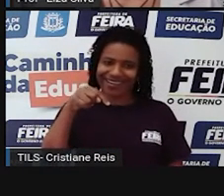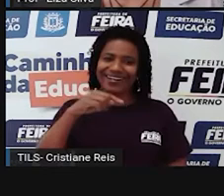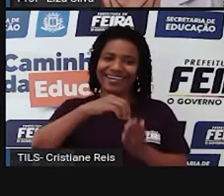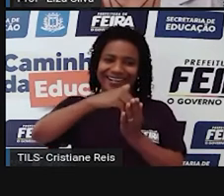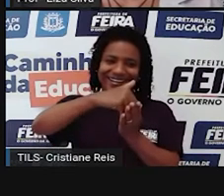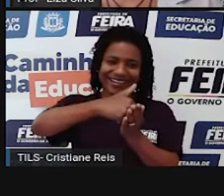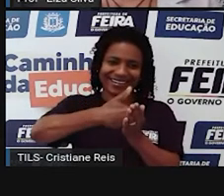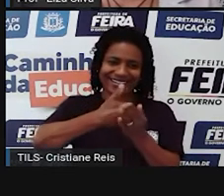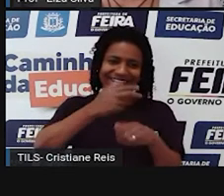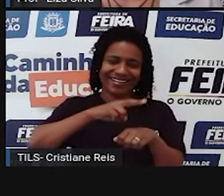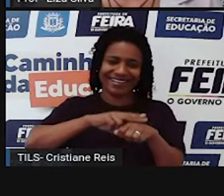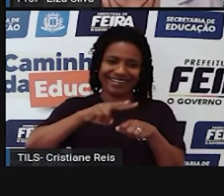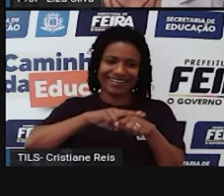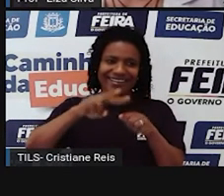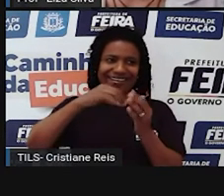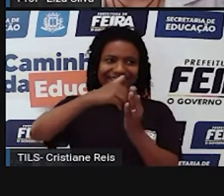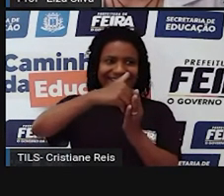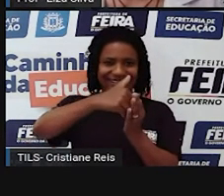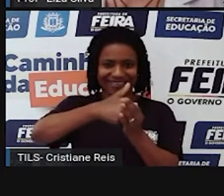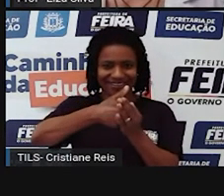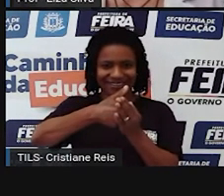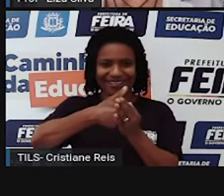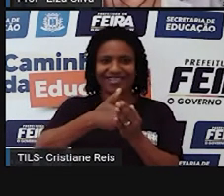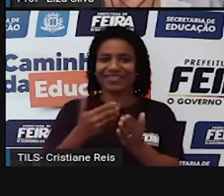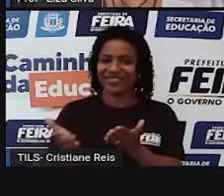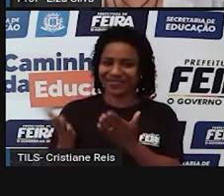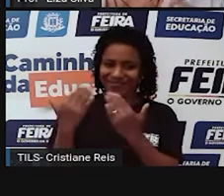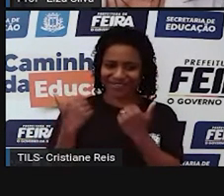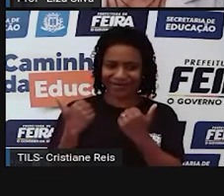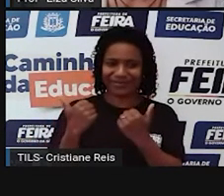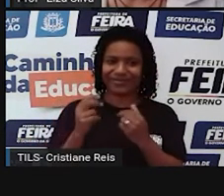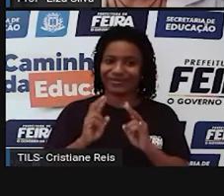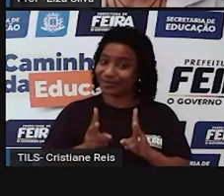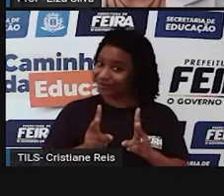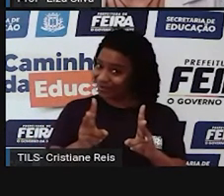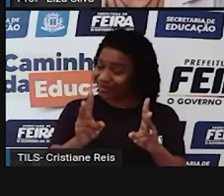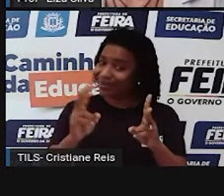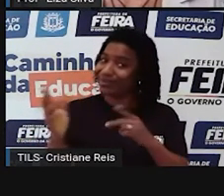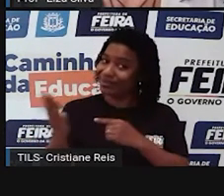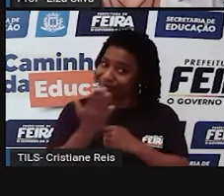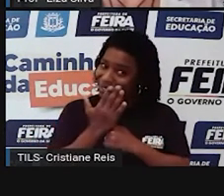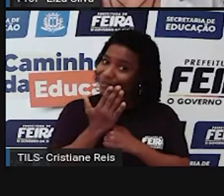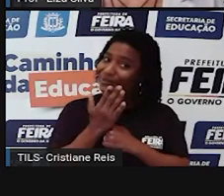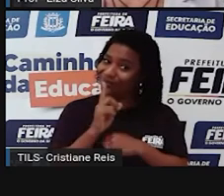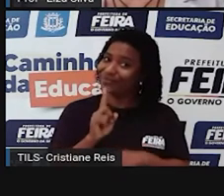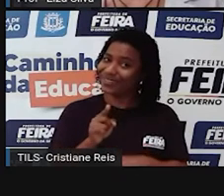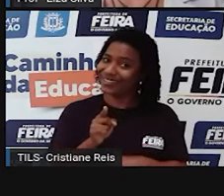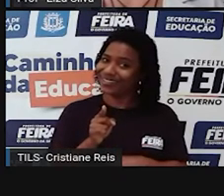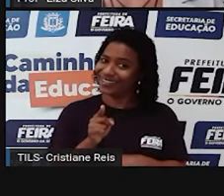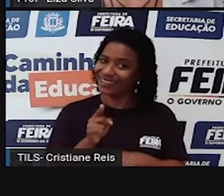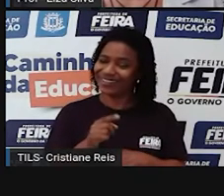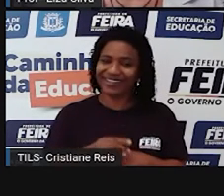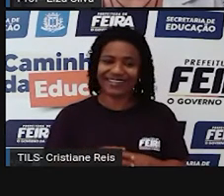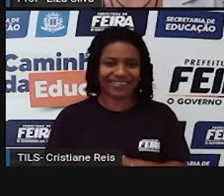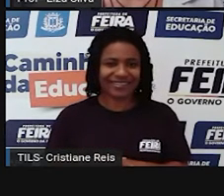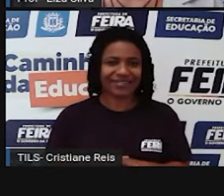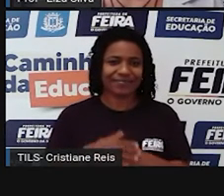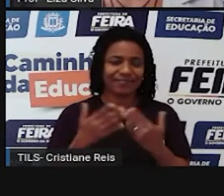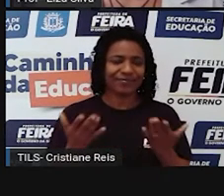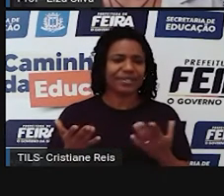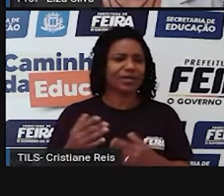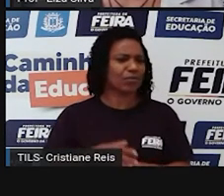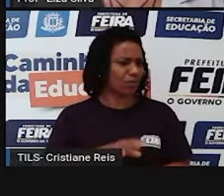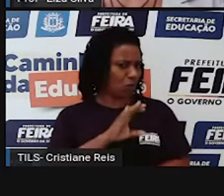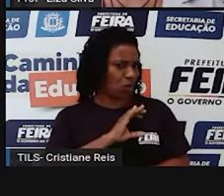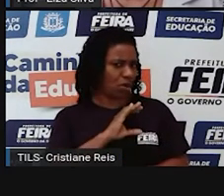Let's go Vamos lá Vamos juntos Estão me ajudando? Meu colega me disse que a vida